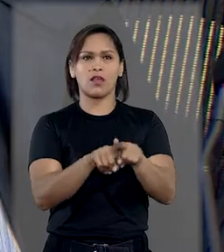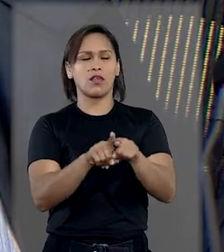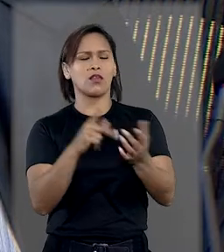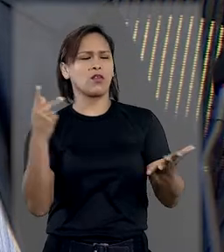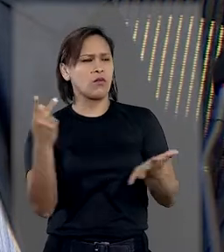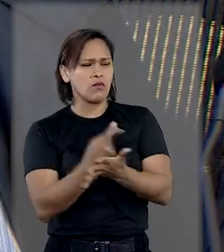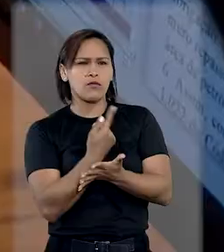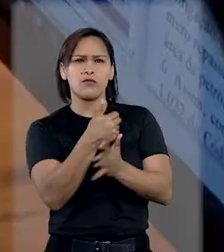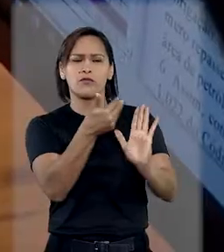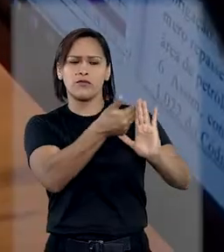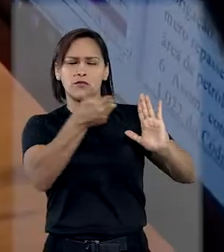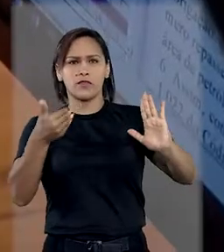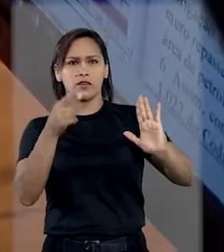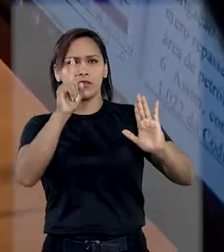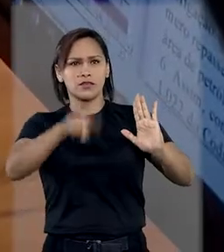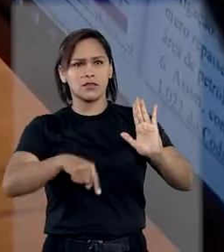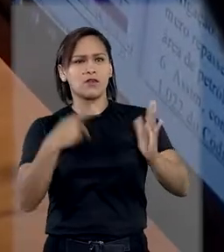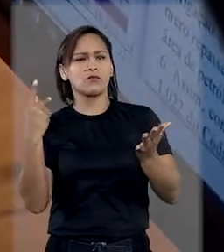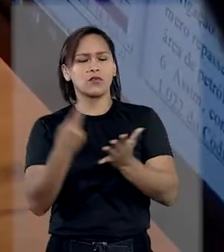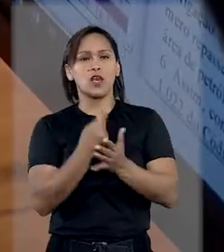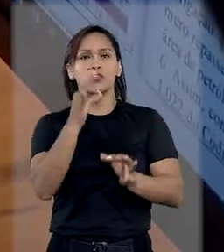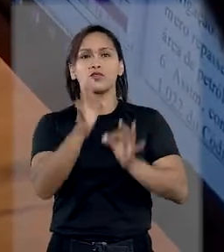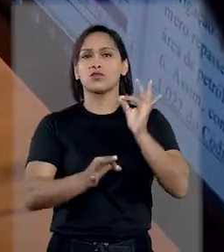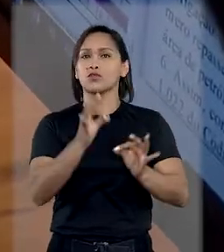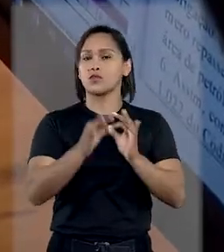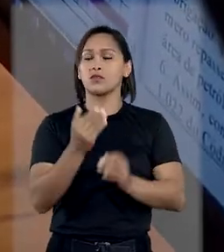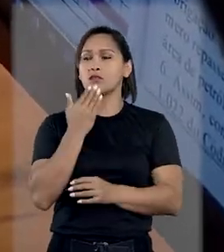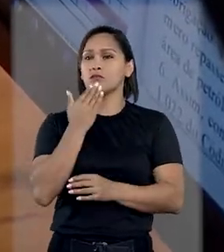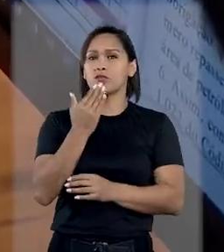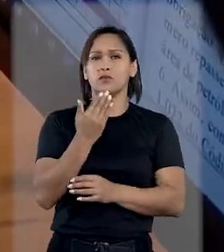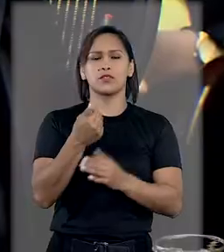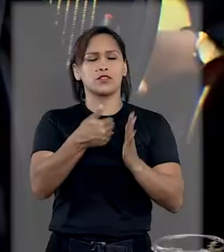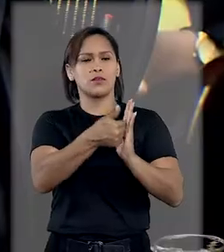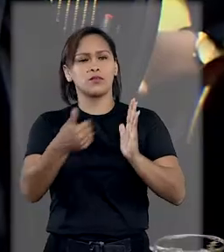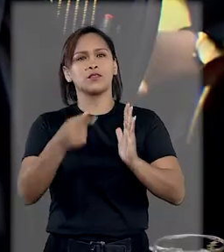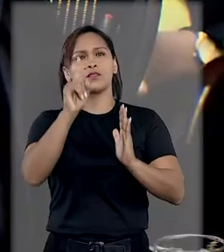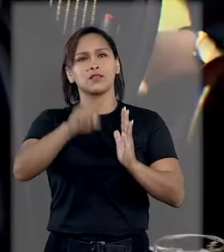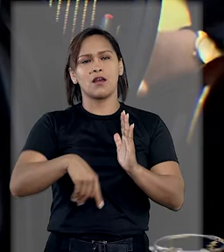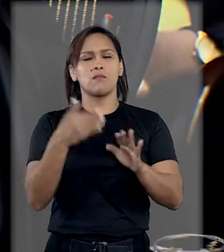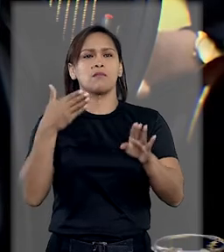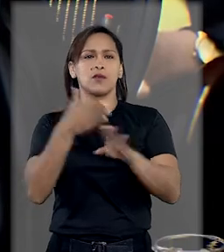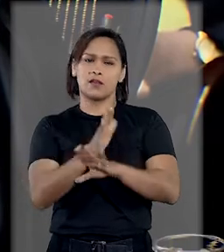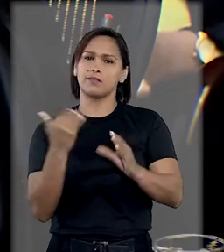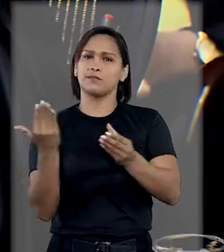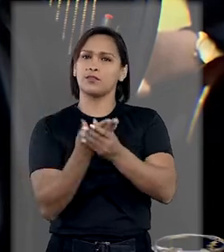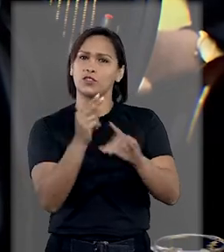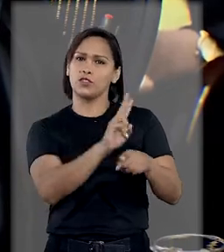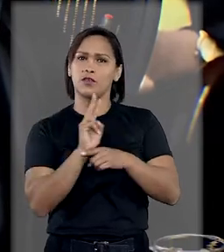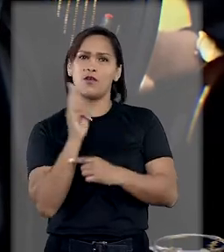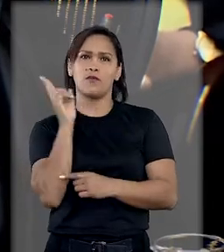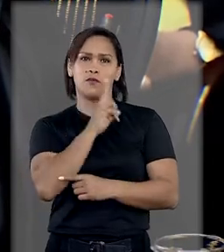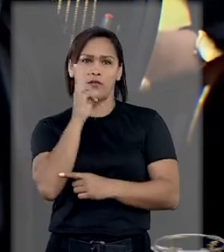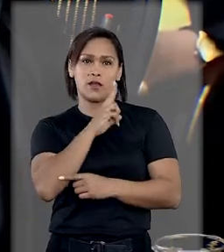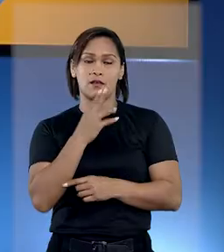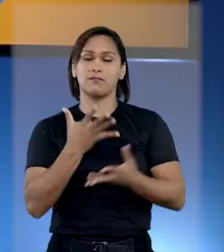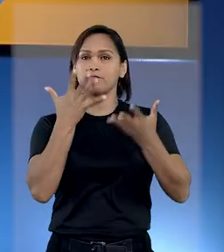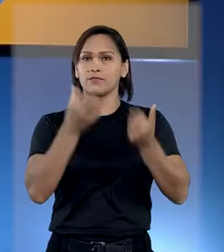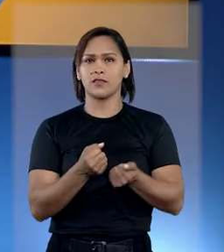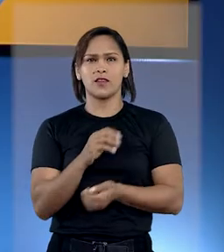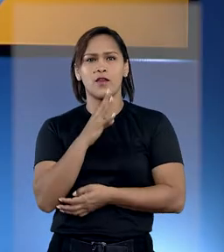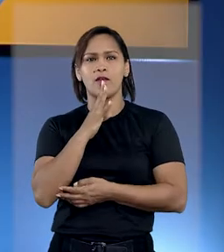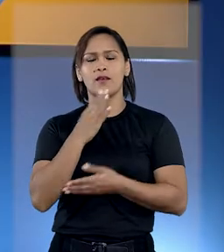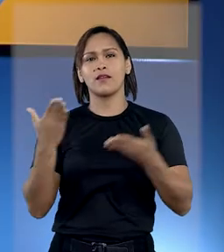e que tais circunstâncias afastam a plausibilidade jurídica do pedido indispensável para a concessão da medida de urgência.